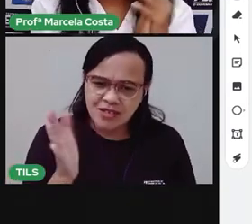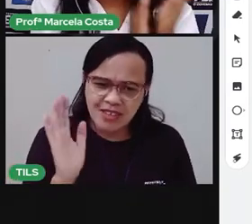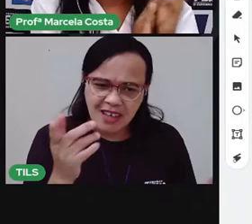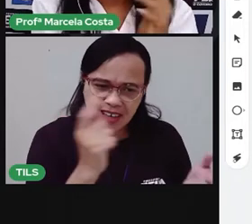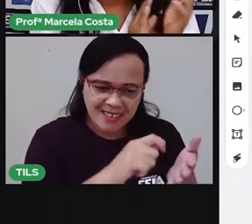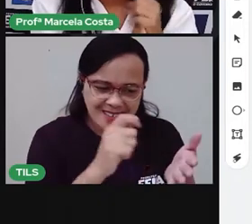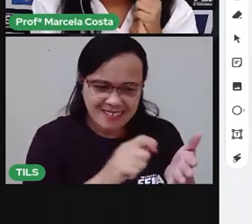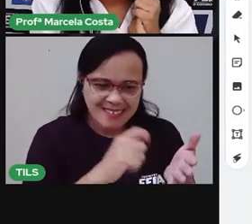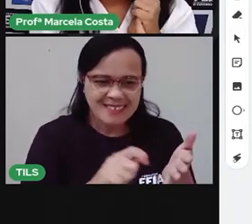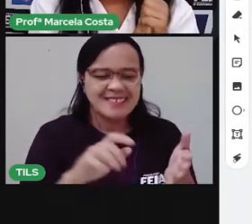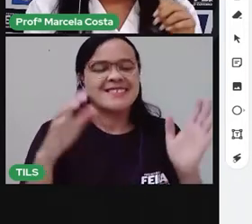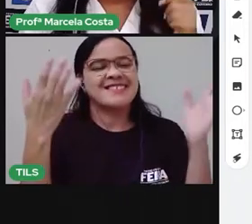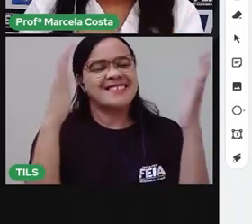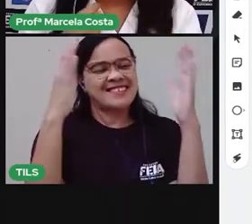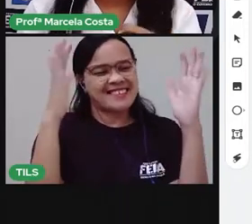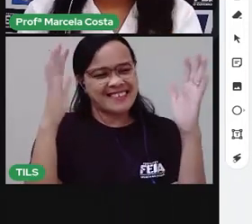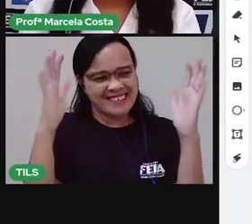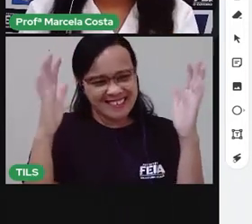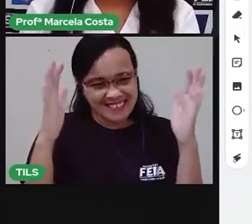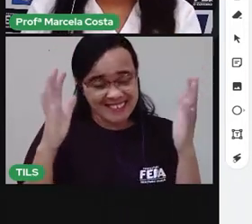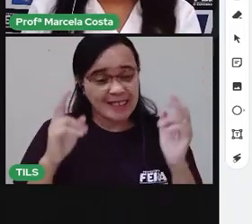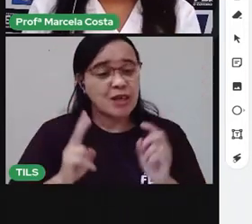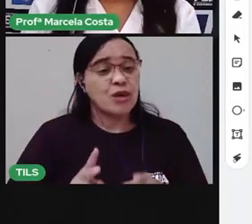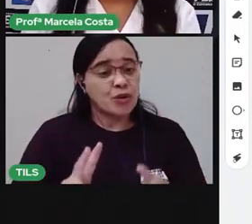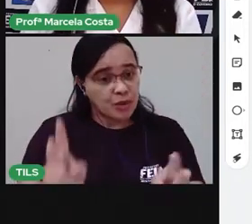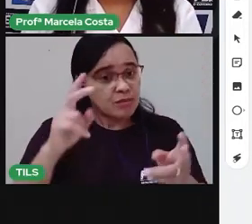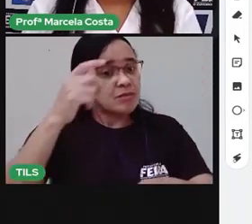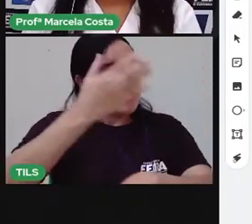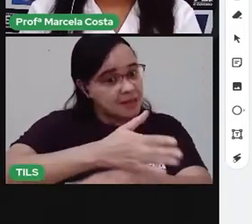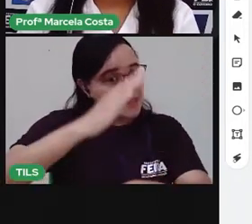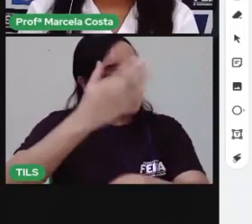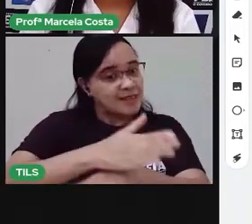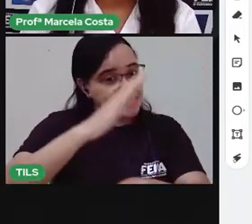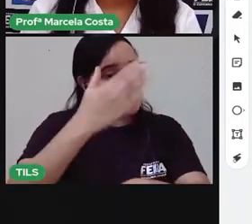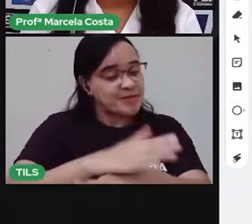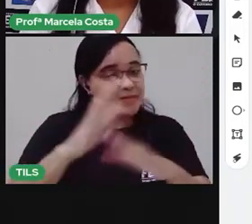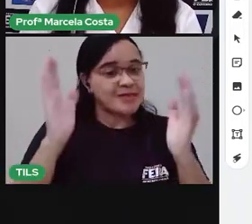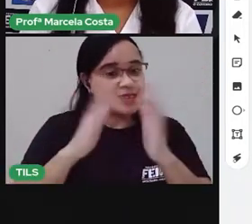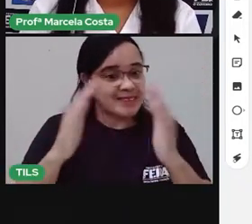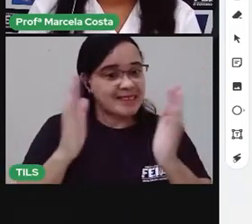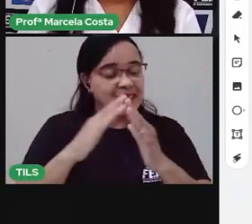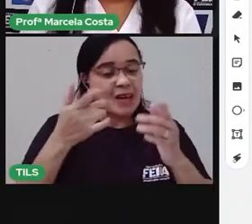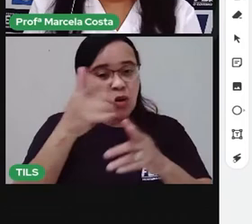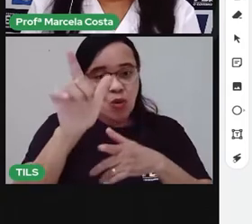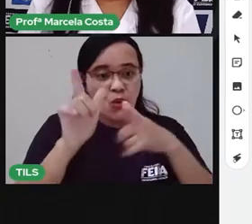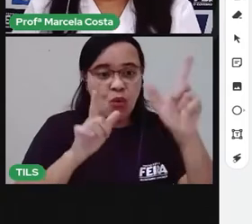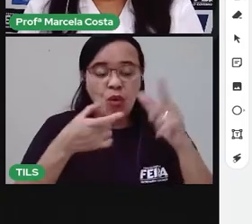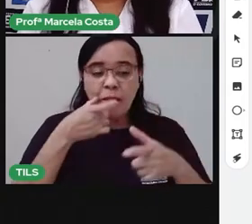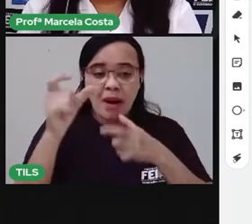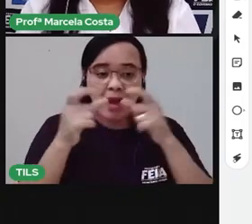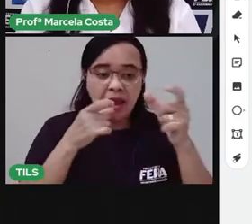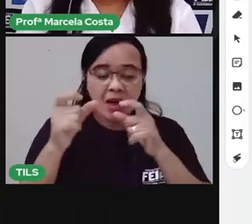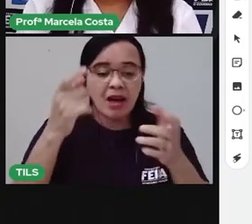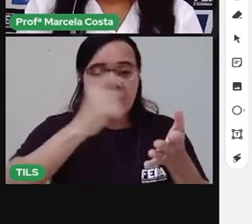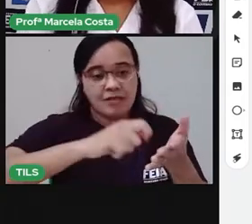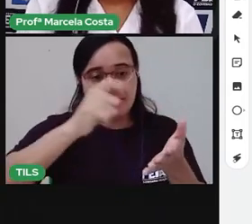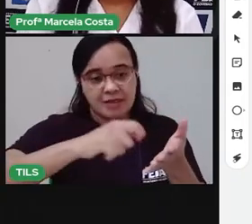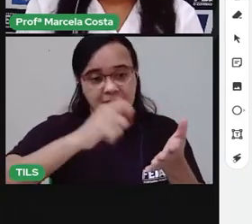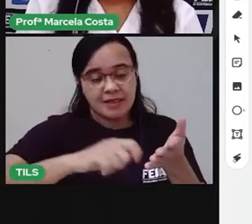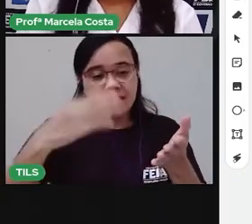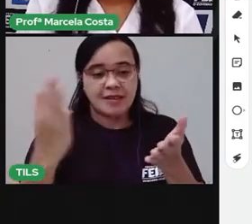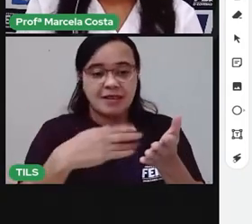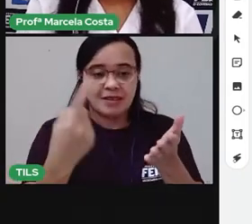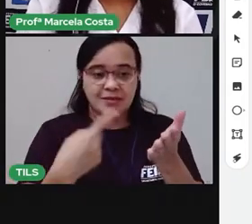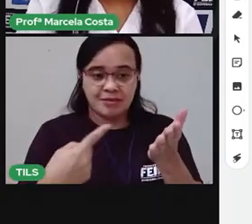Muito bem. Continua treinando aí em casa a escrita das outras palavras no seu caderno, tá bom?